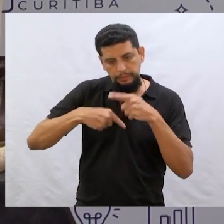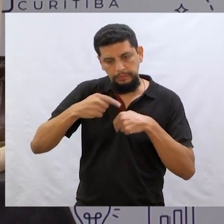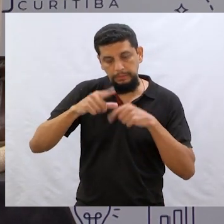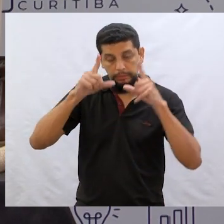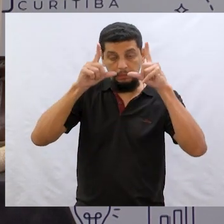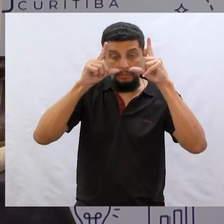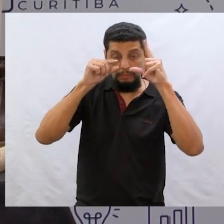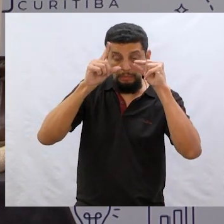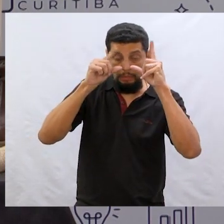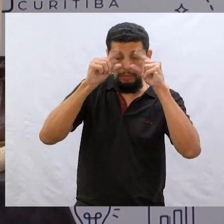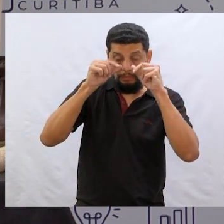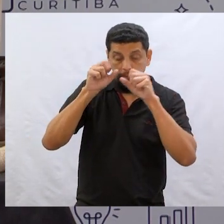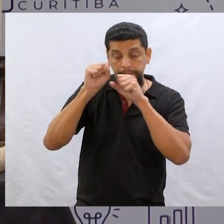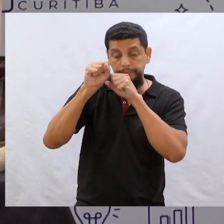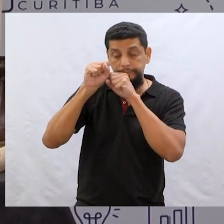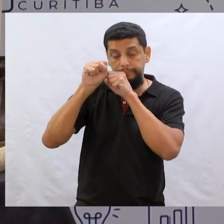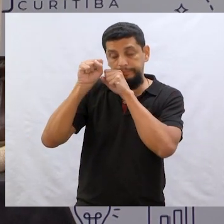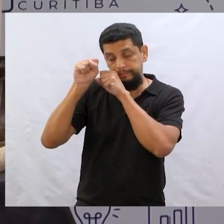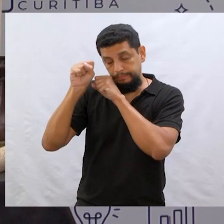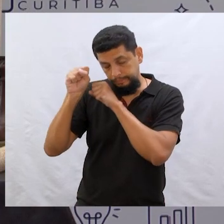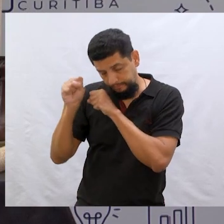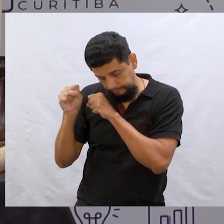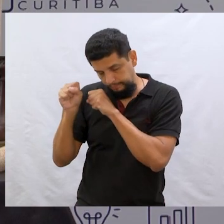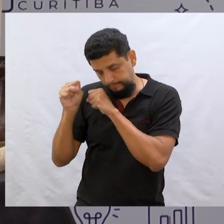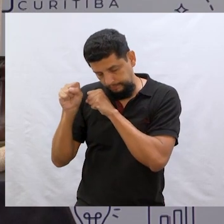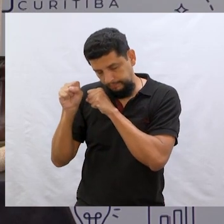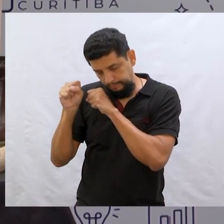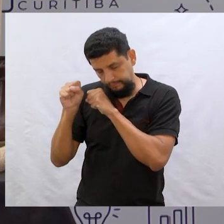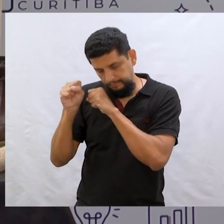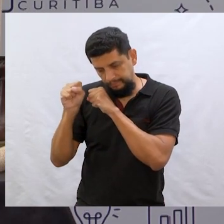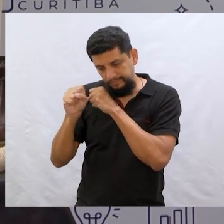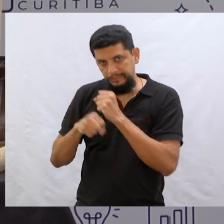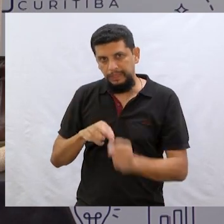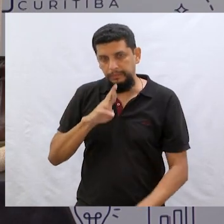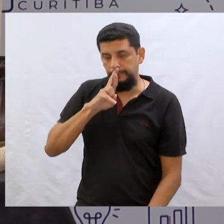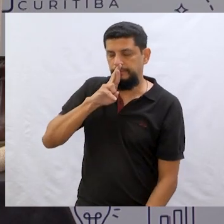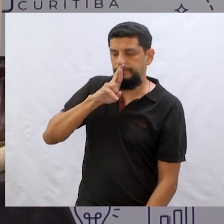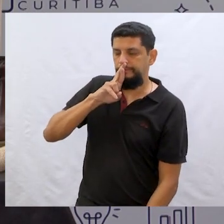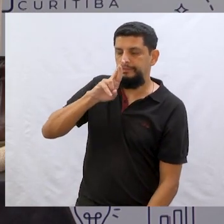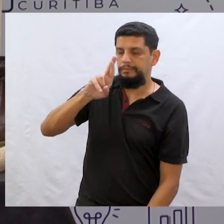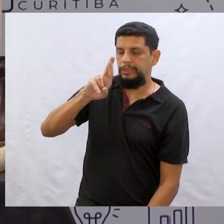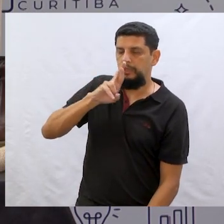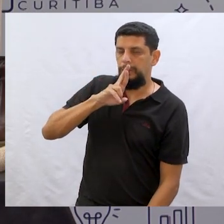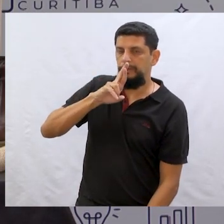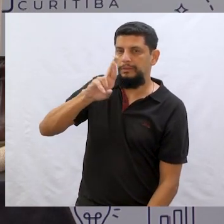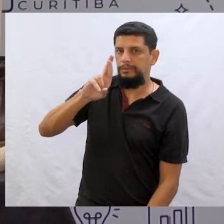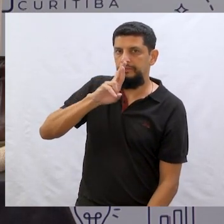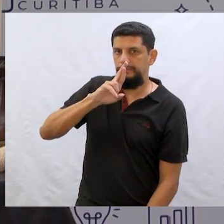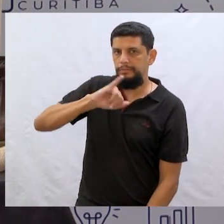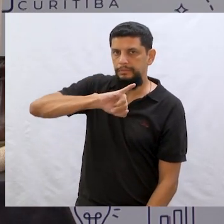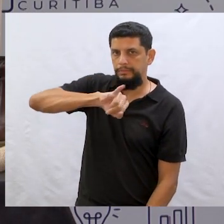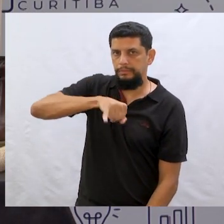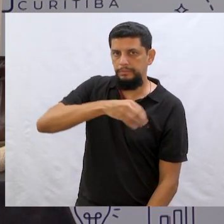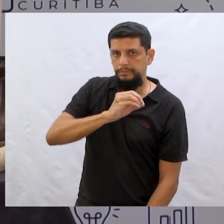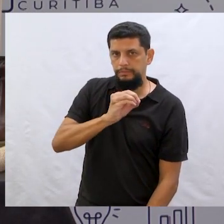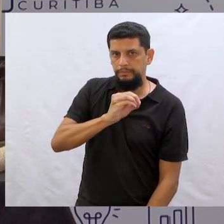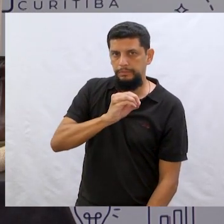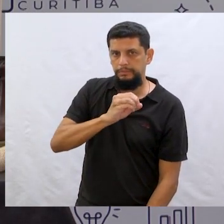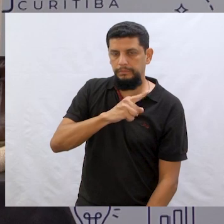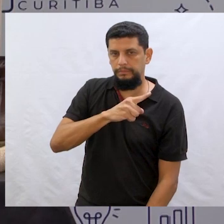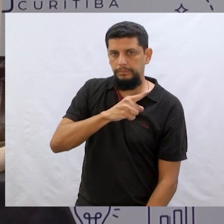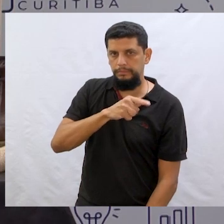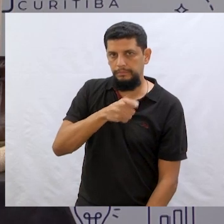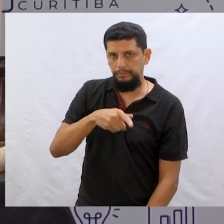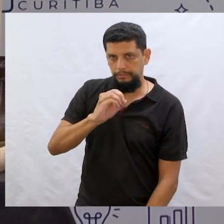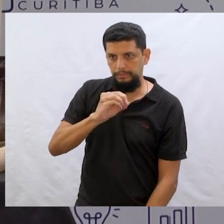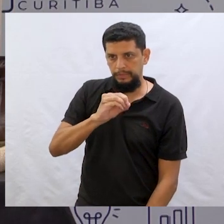ficou cansado. E adormeceu. Chegou a roncar. João, então, mais do